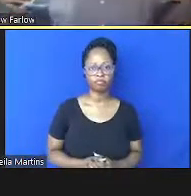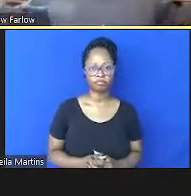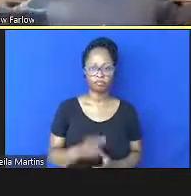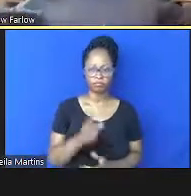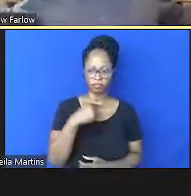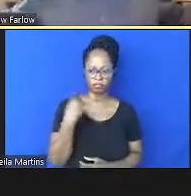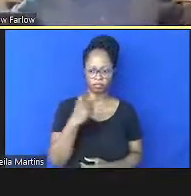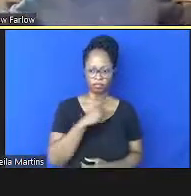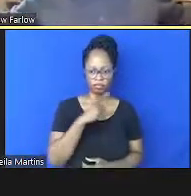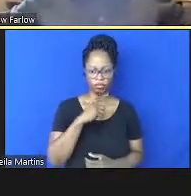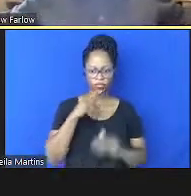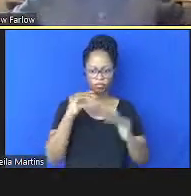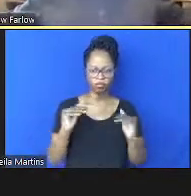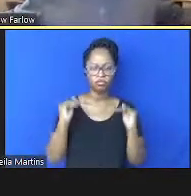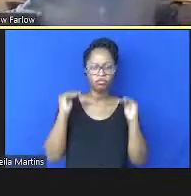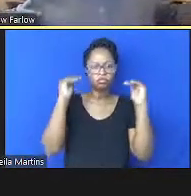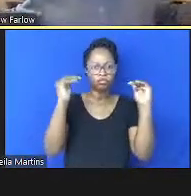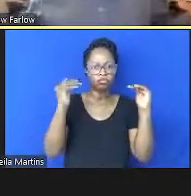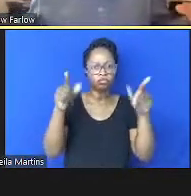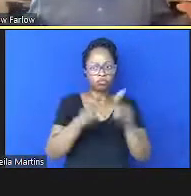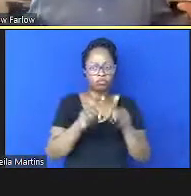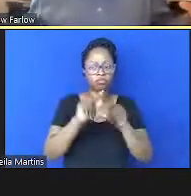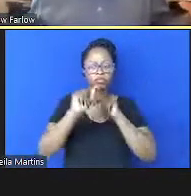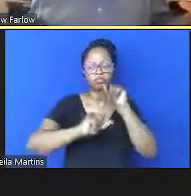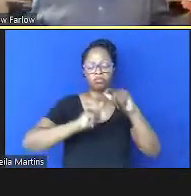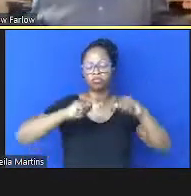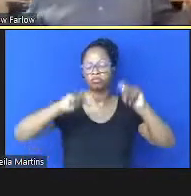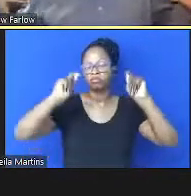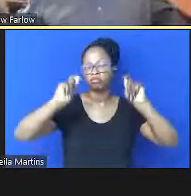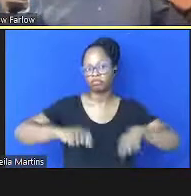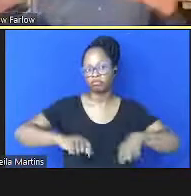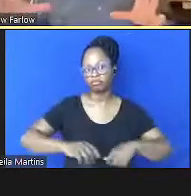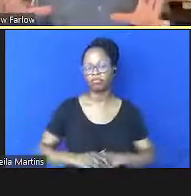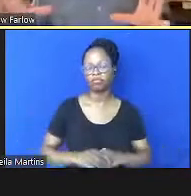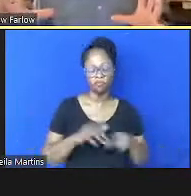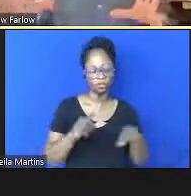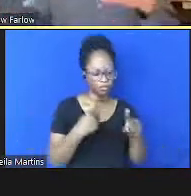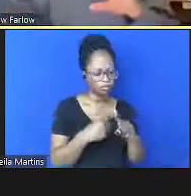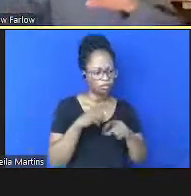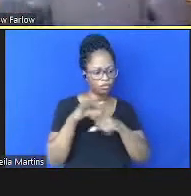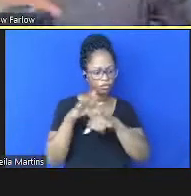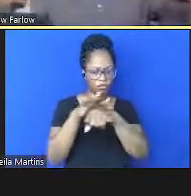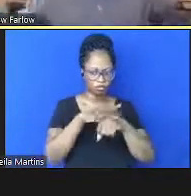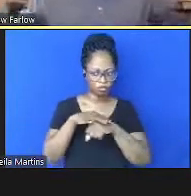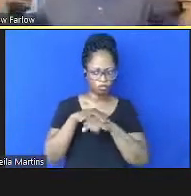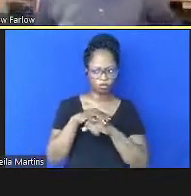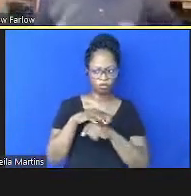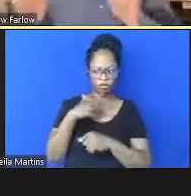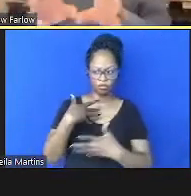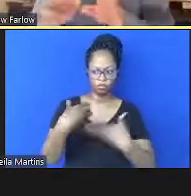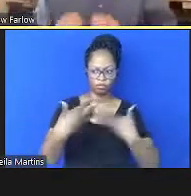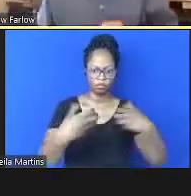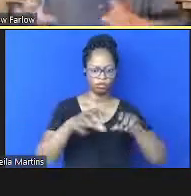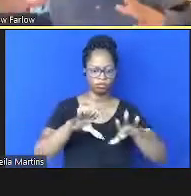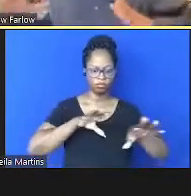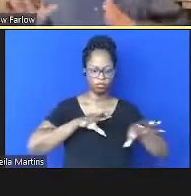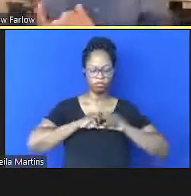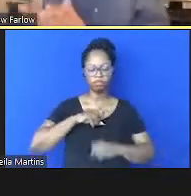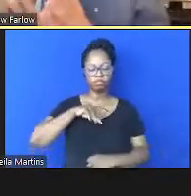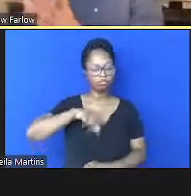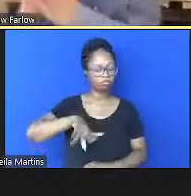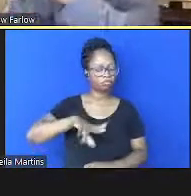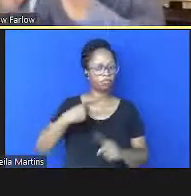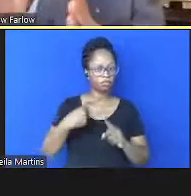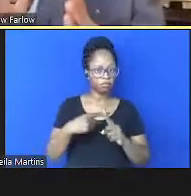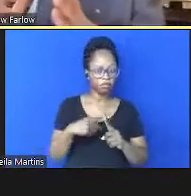levar em consideração tanto as doenças não transmissíveis quanto as infecciais mas tirar do